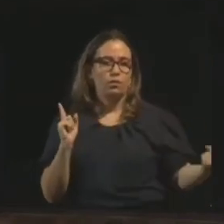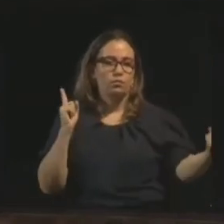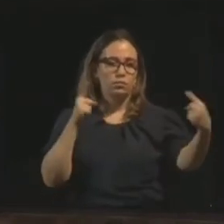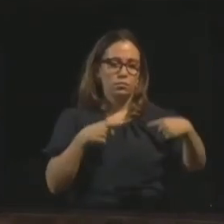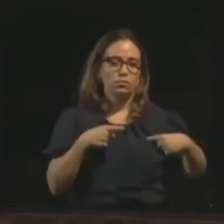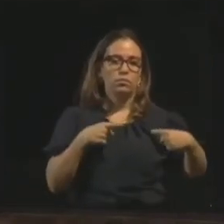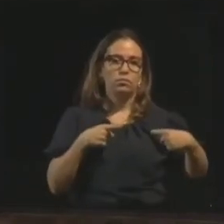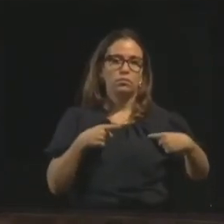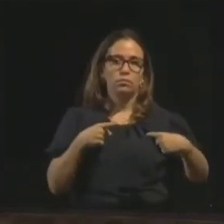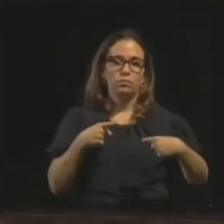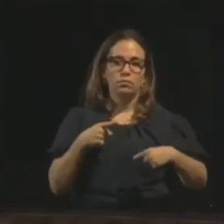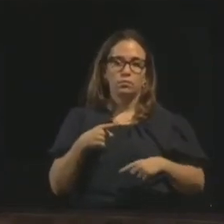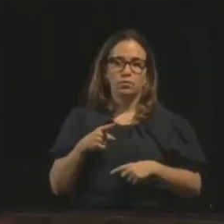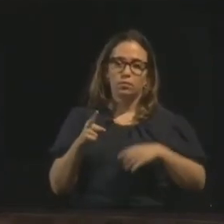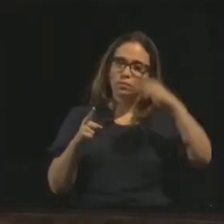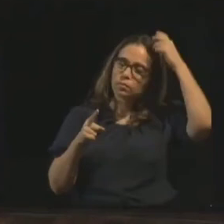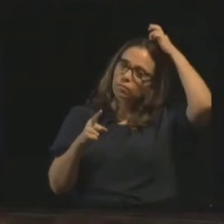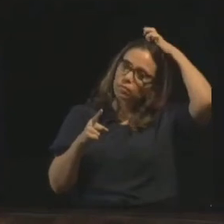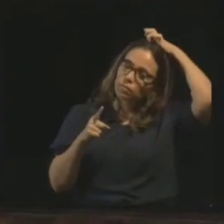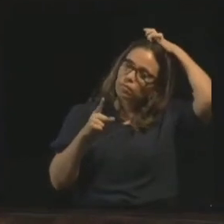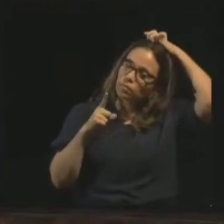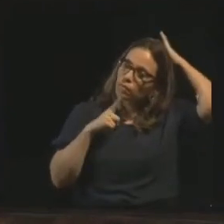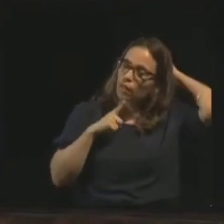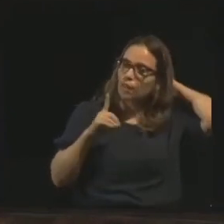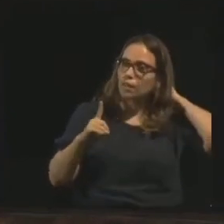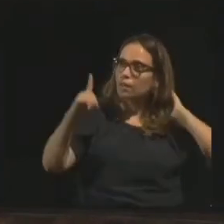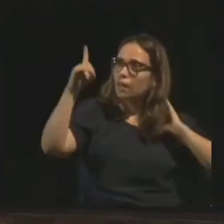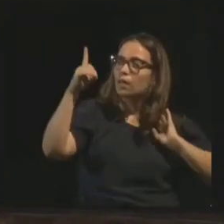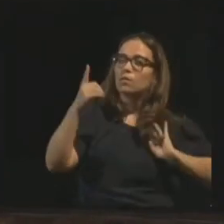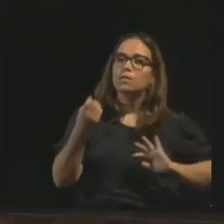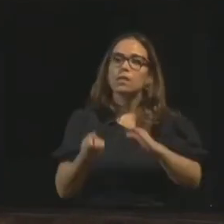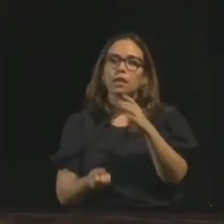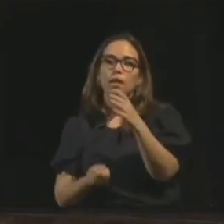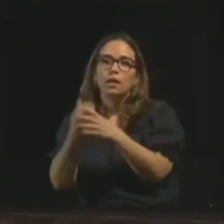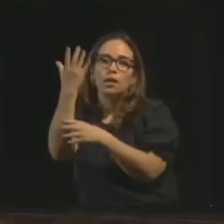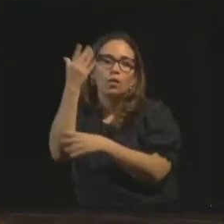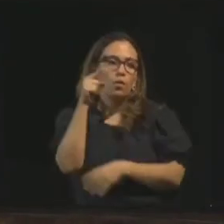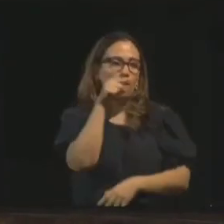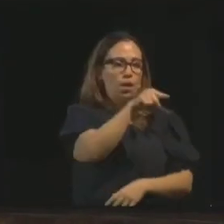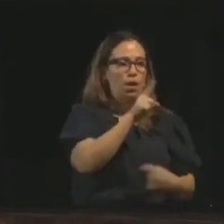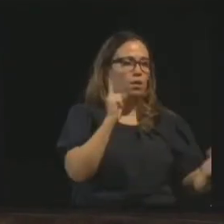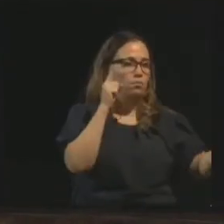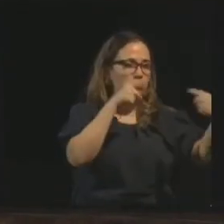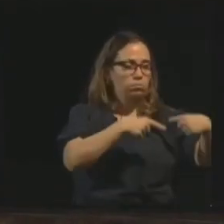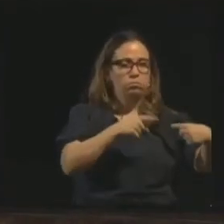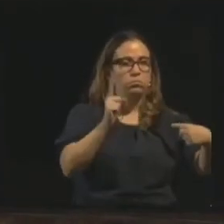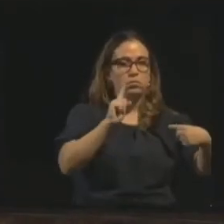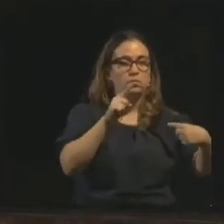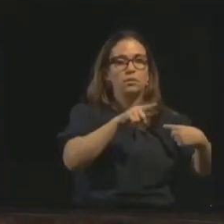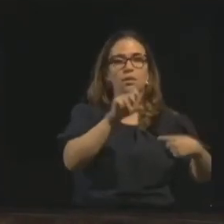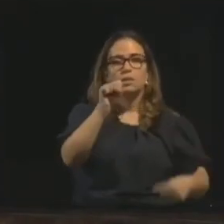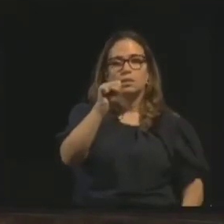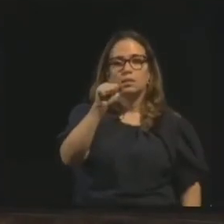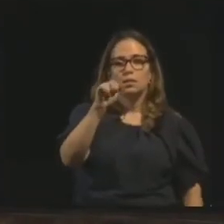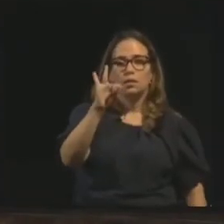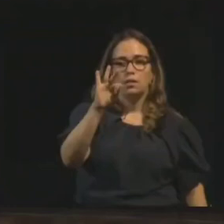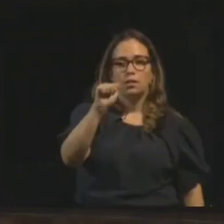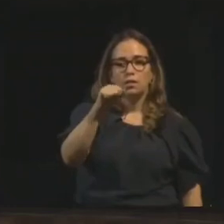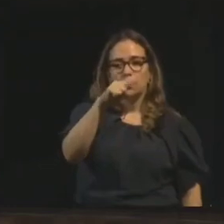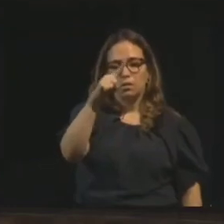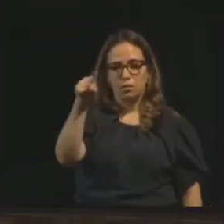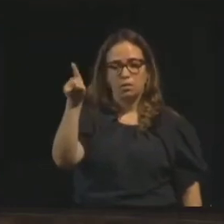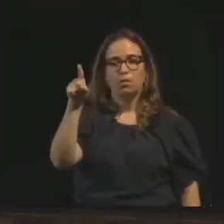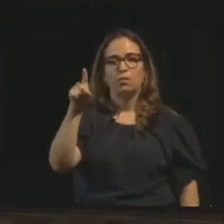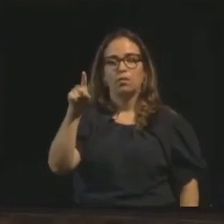criada por Deus para se opor à sua bondade, à sua justiça. Não, tá? Satan, significa, claro que depois,